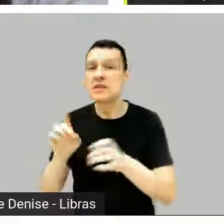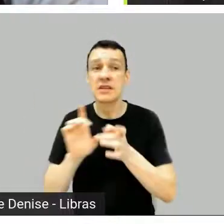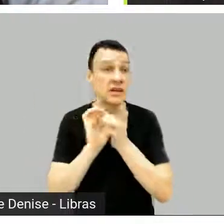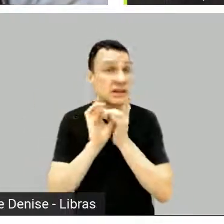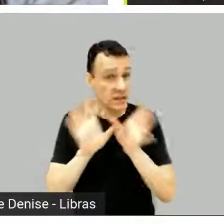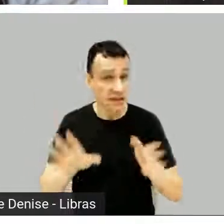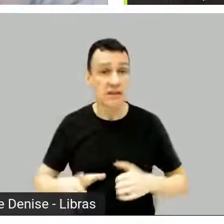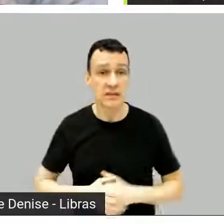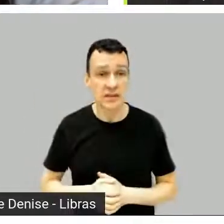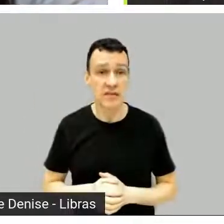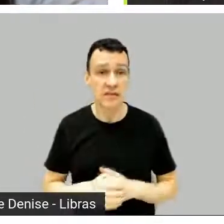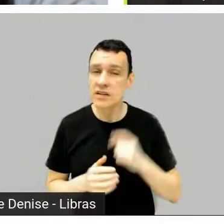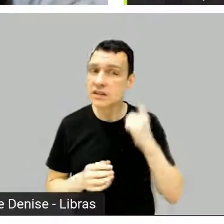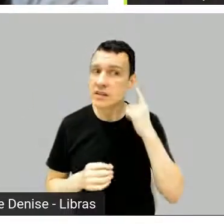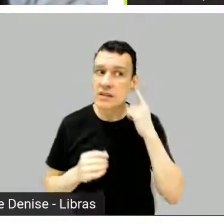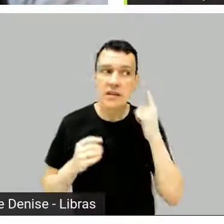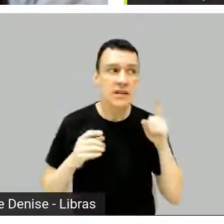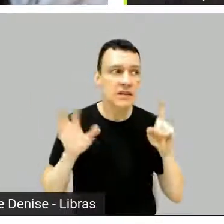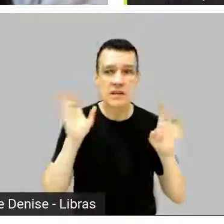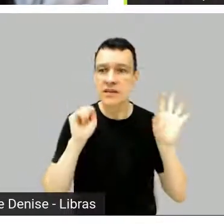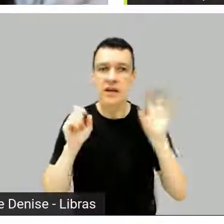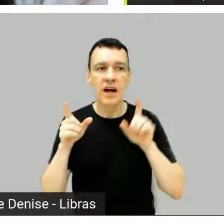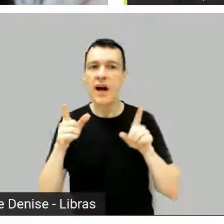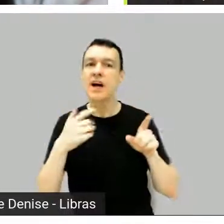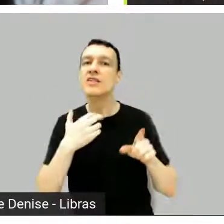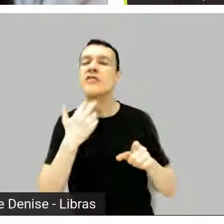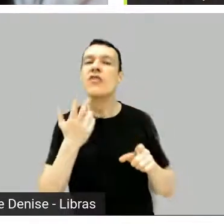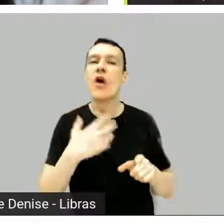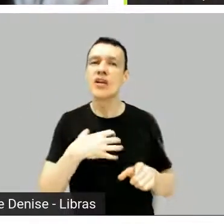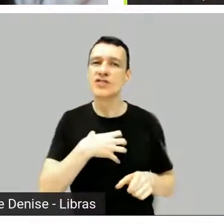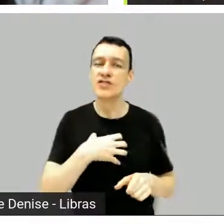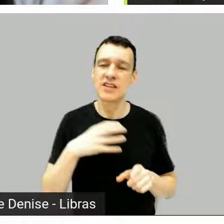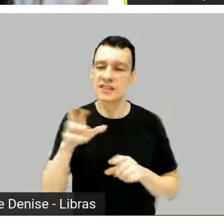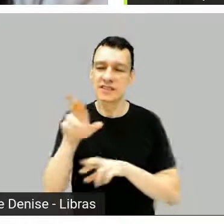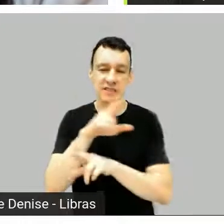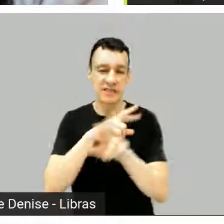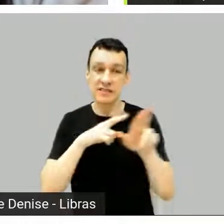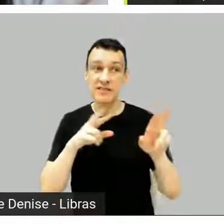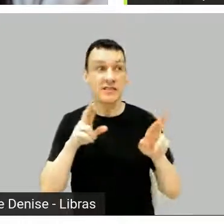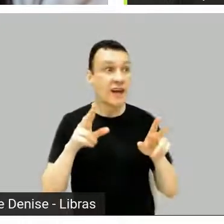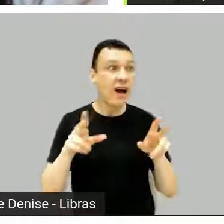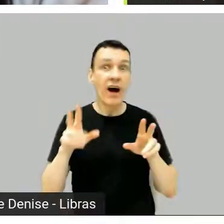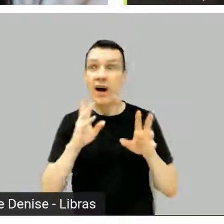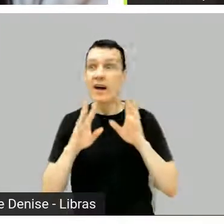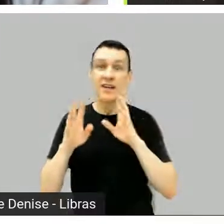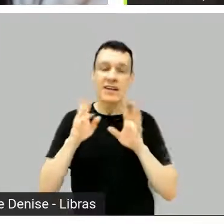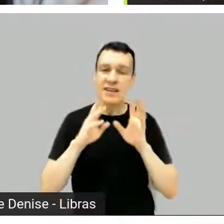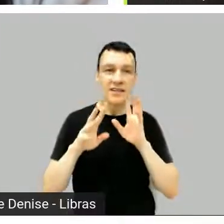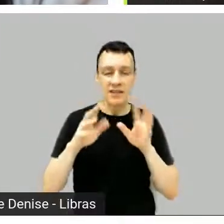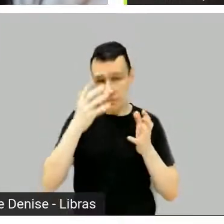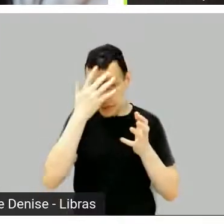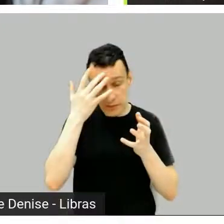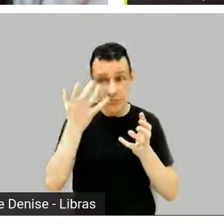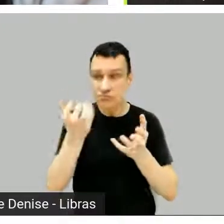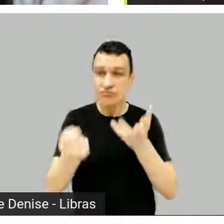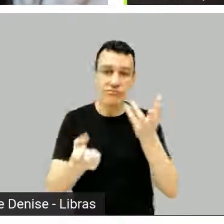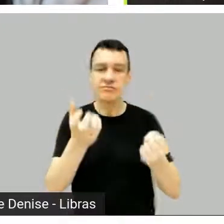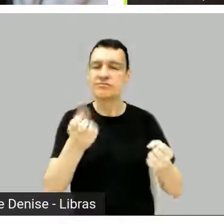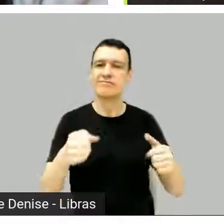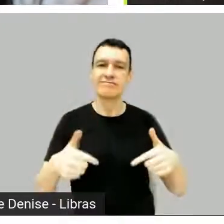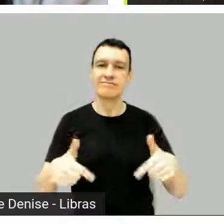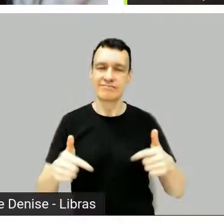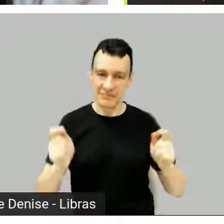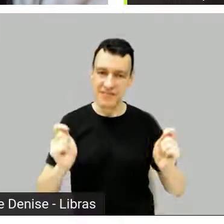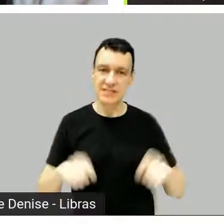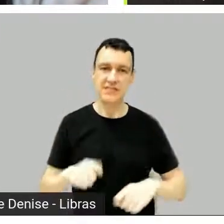acho que a gente já fica em outro lugar, assim, sabe? Sim. Mas é isso. Não, uma coisa boa que me aconteceu, por exemplo,